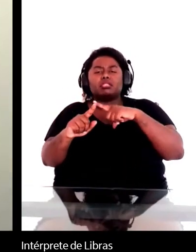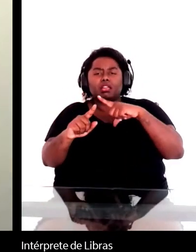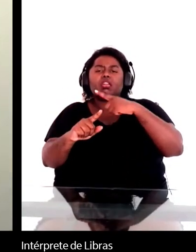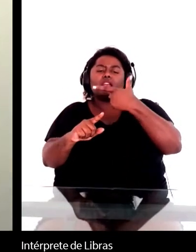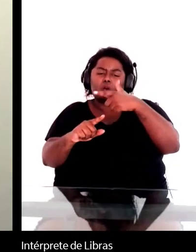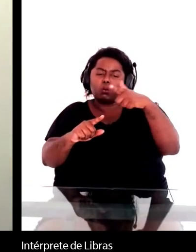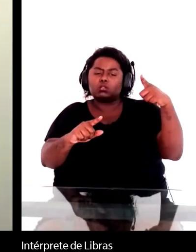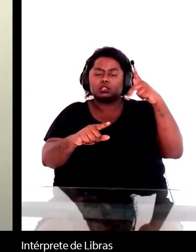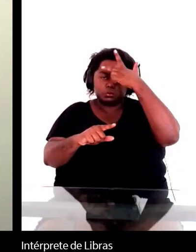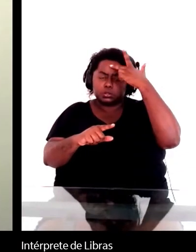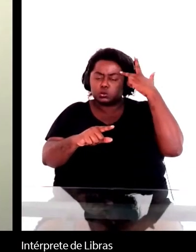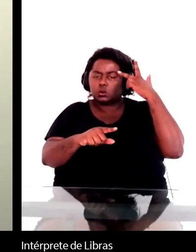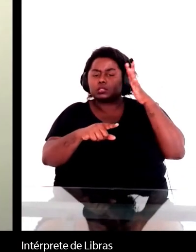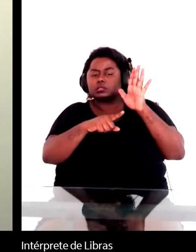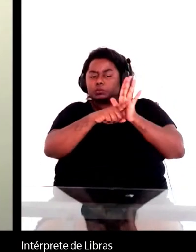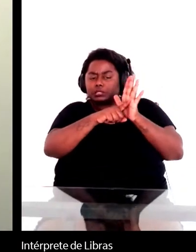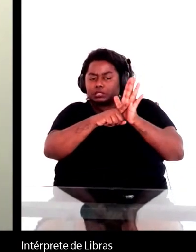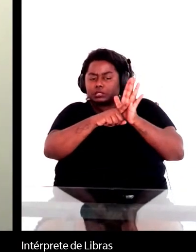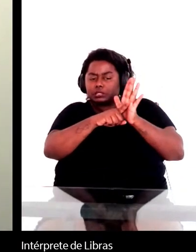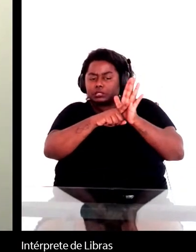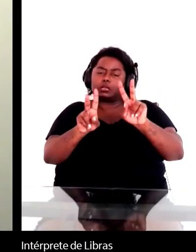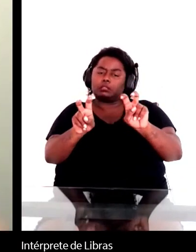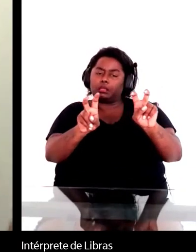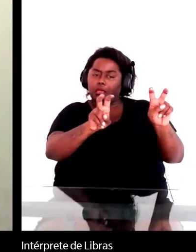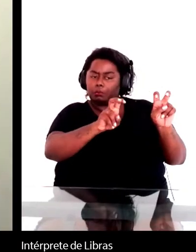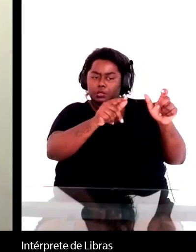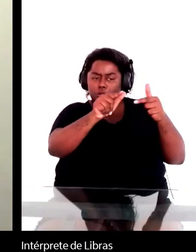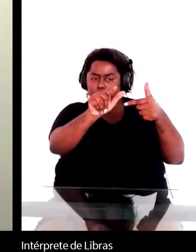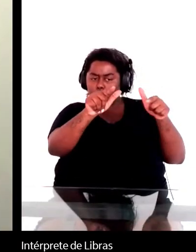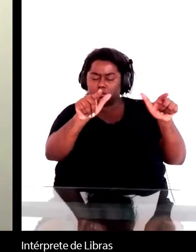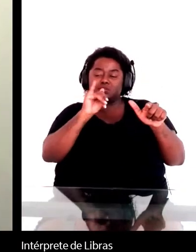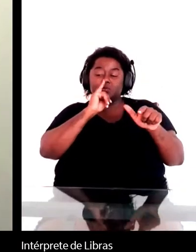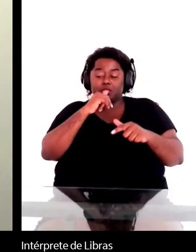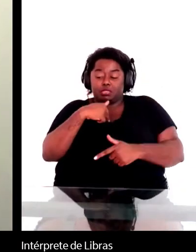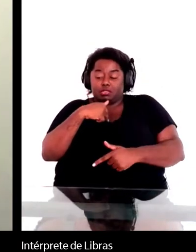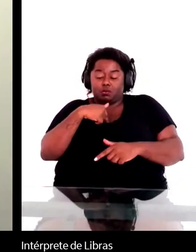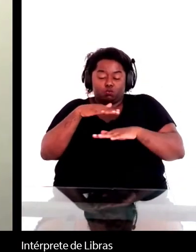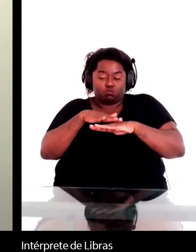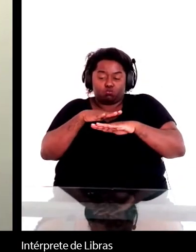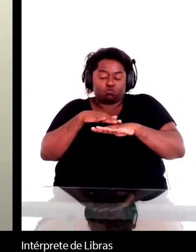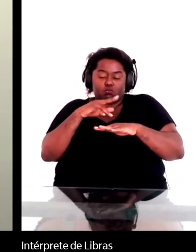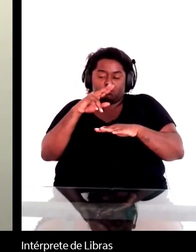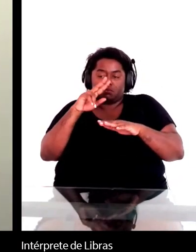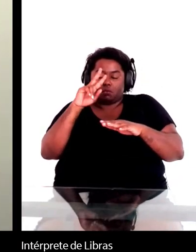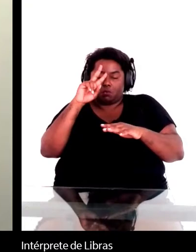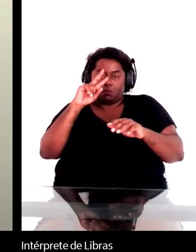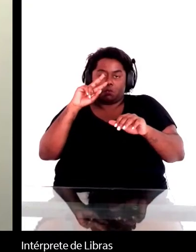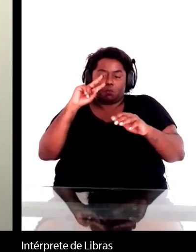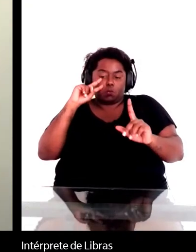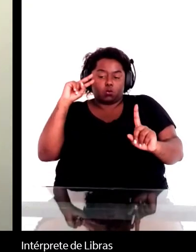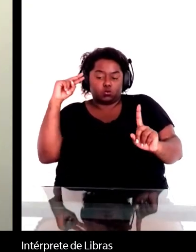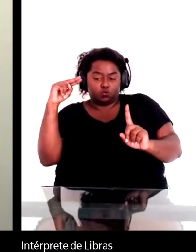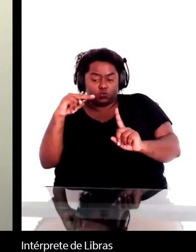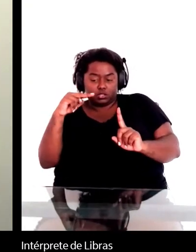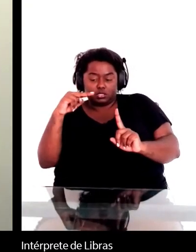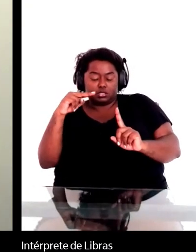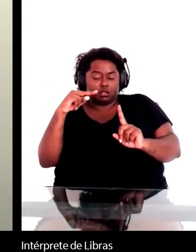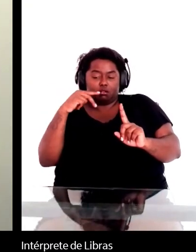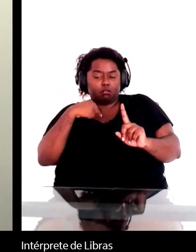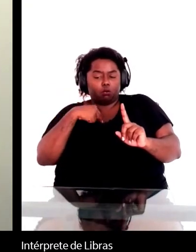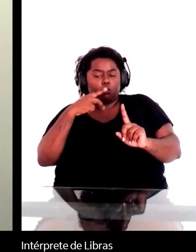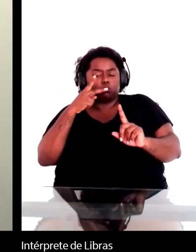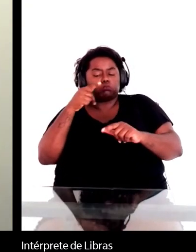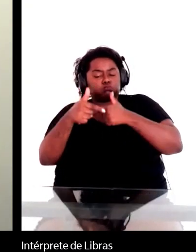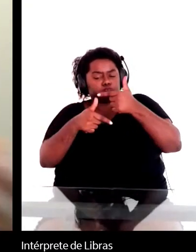então eu mesma eu acho que não mudei muito o ponto de vista pelo qual eu trabalho